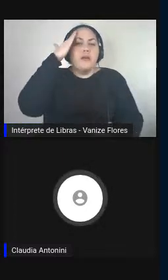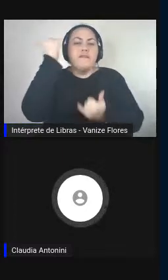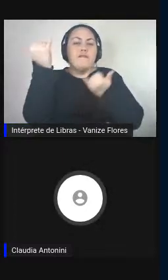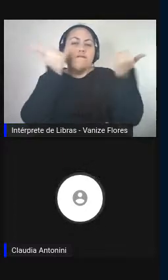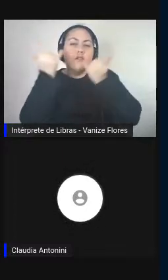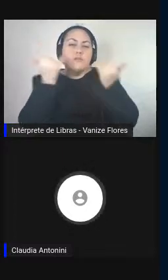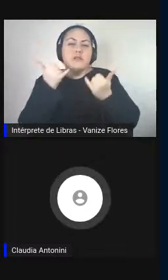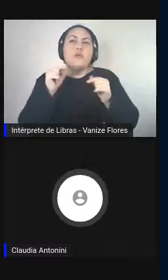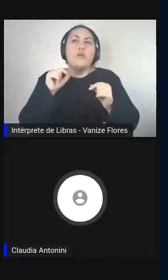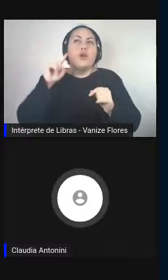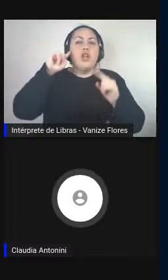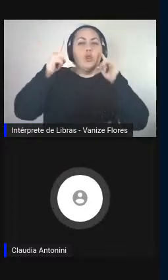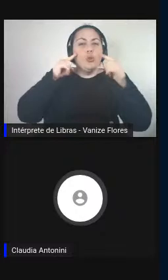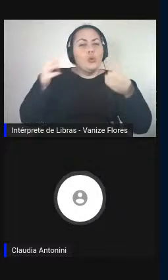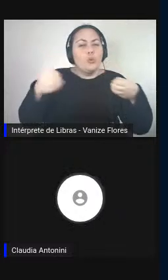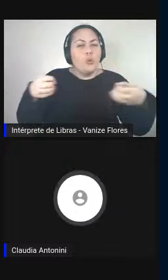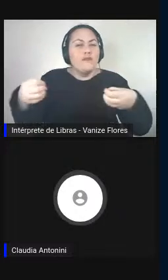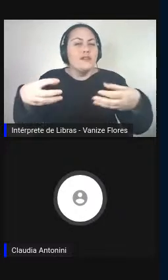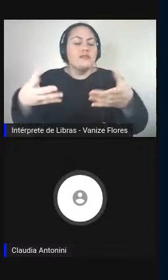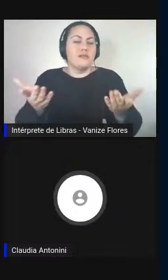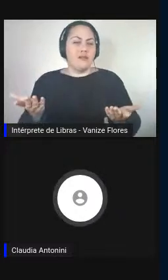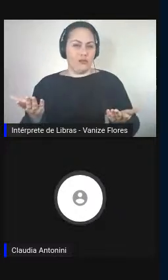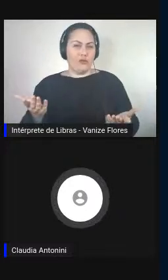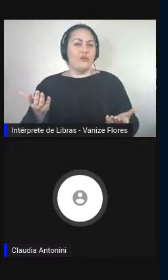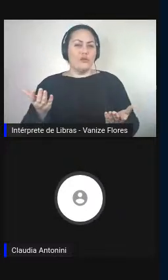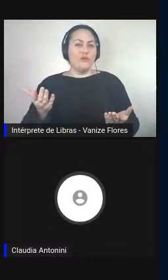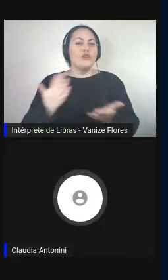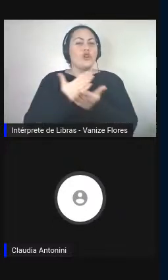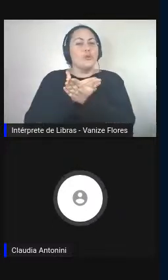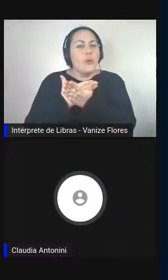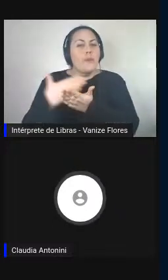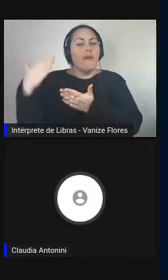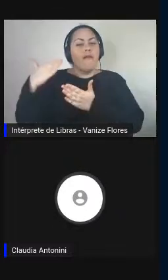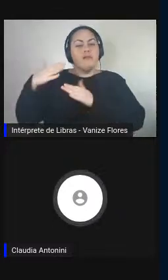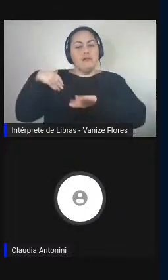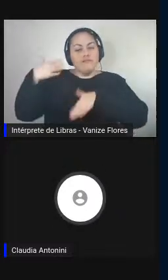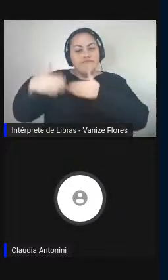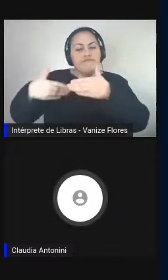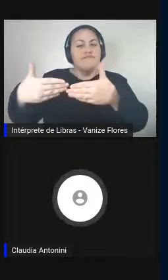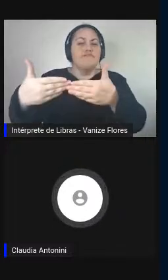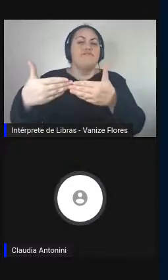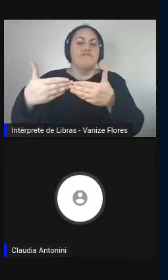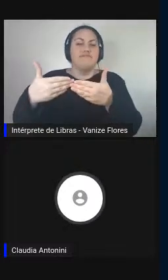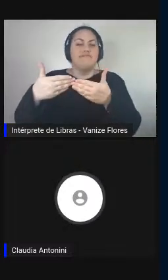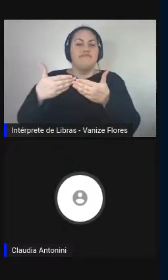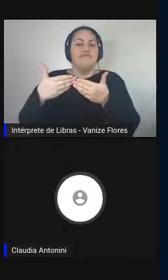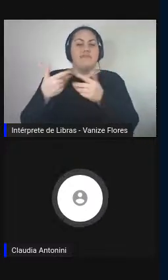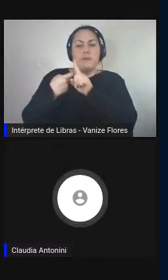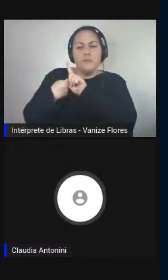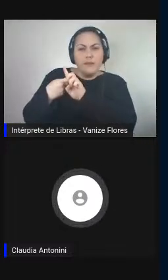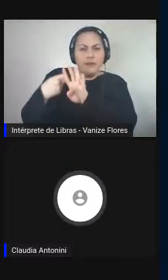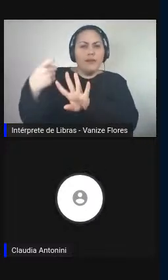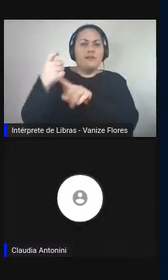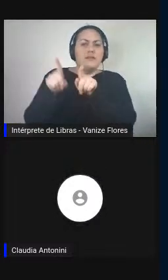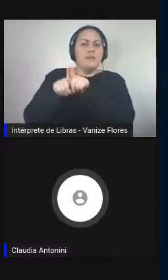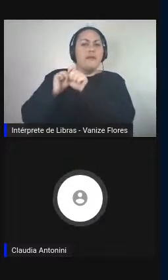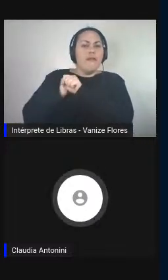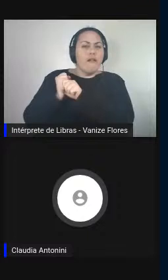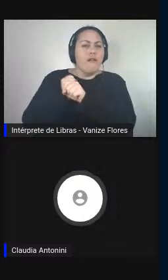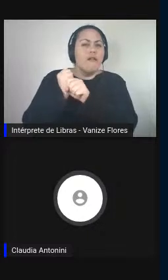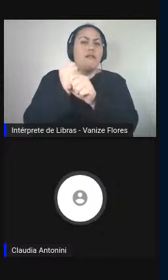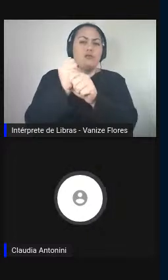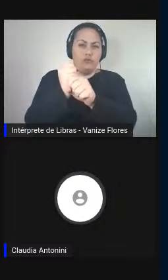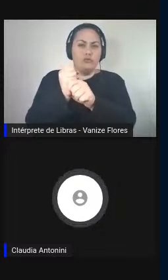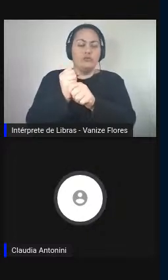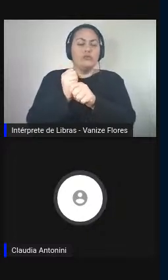estão surgindo, que estão se desenvolvendo nestes meses, nestes anos. Quais